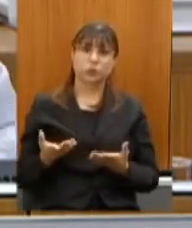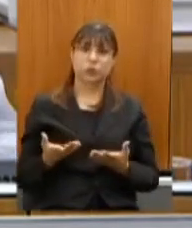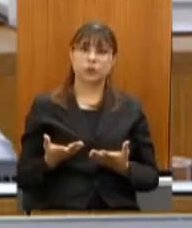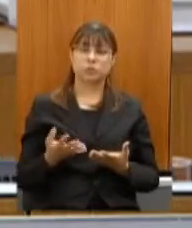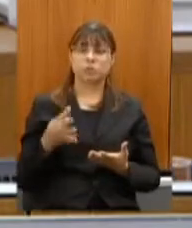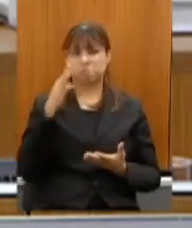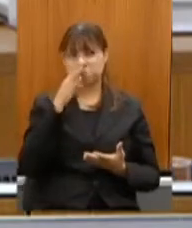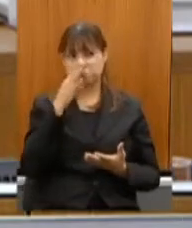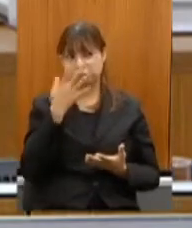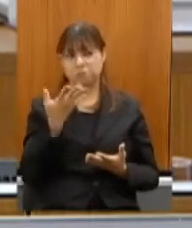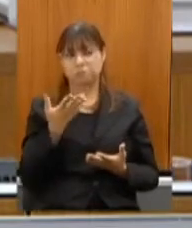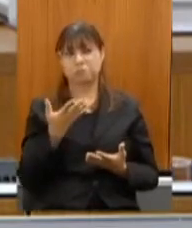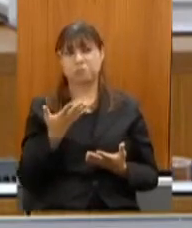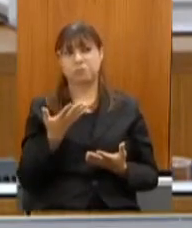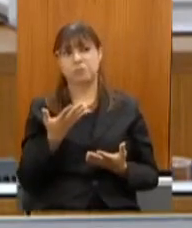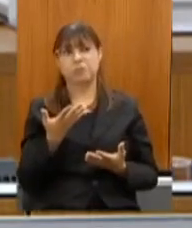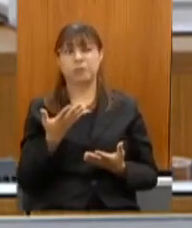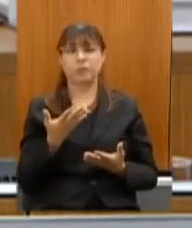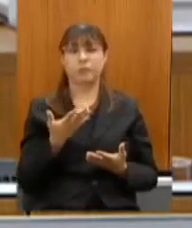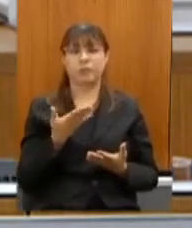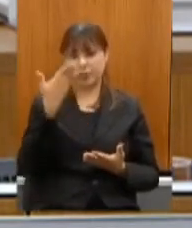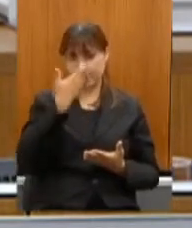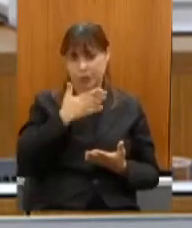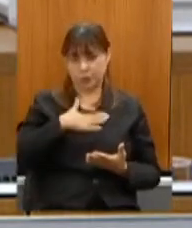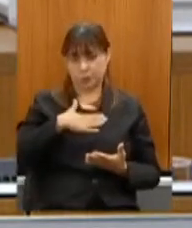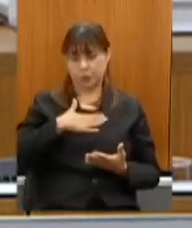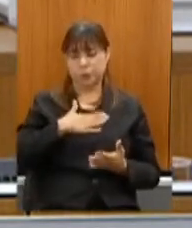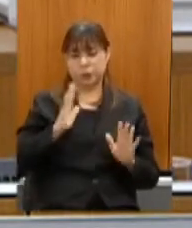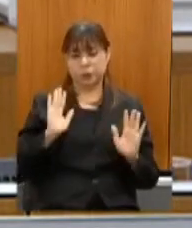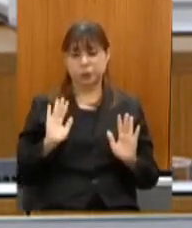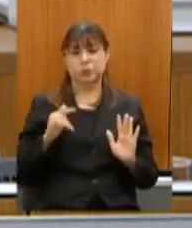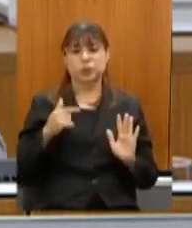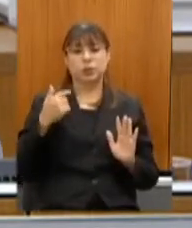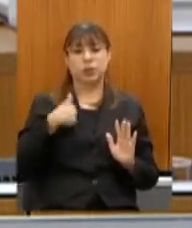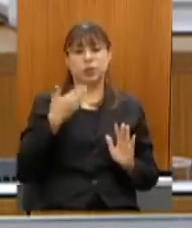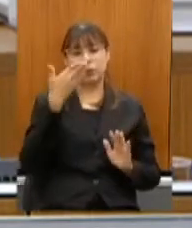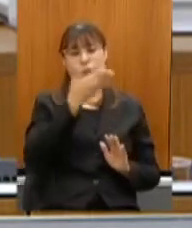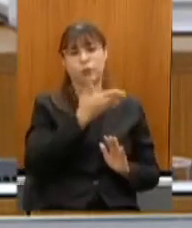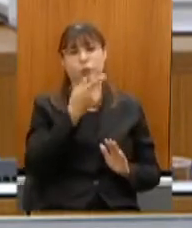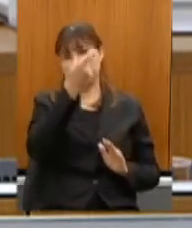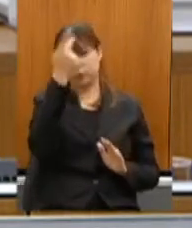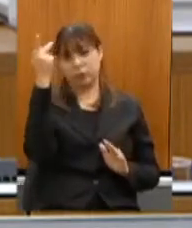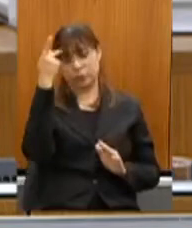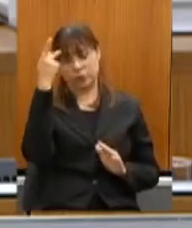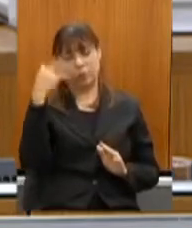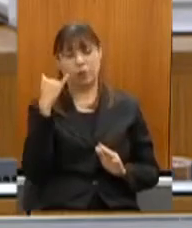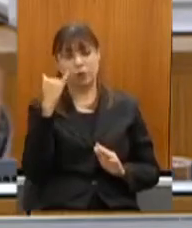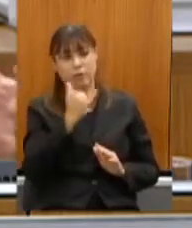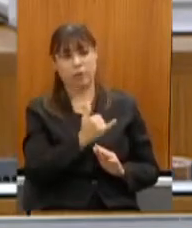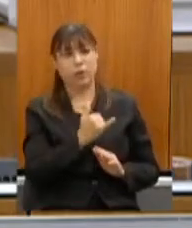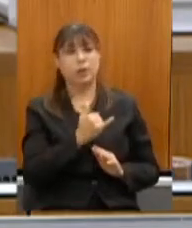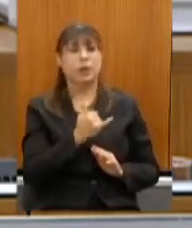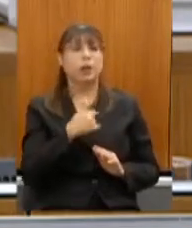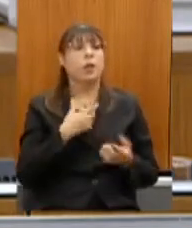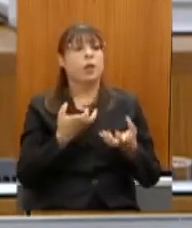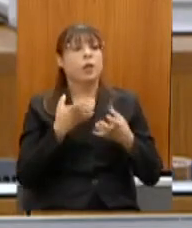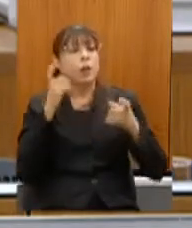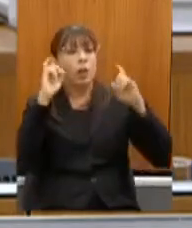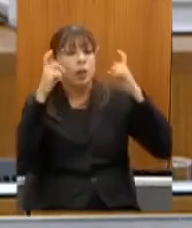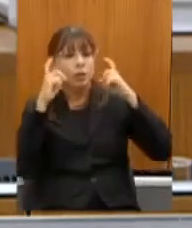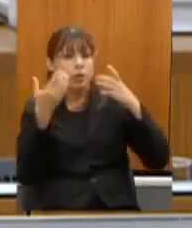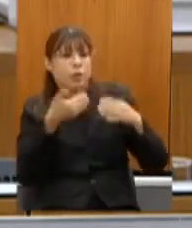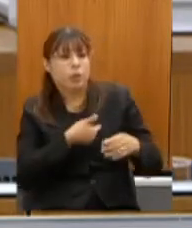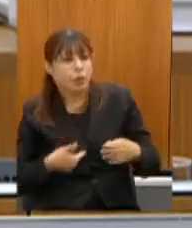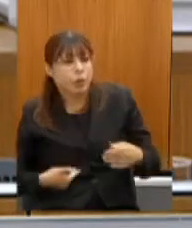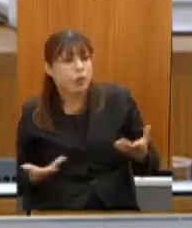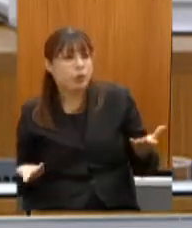impressionante assim é um testemunho mesmo eu estava em São Paulo contei esses dados para ele eu sempre queria uma reunião governador